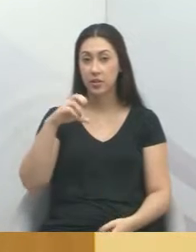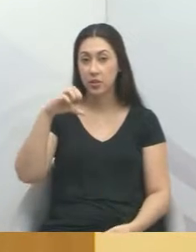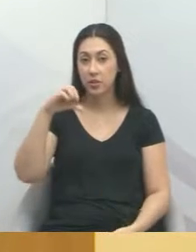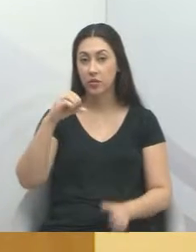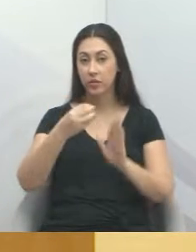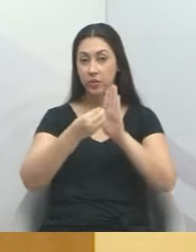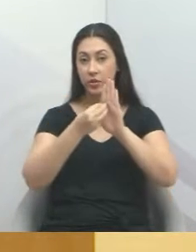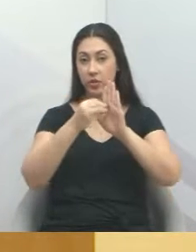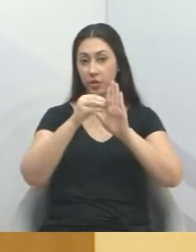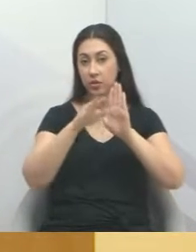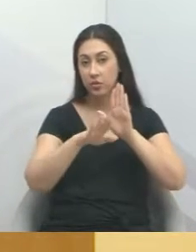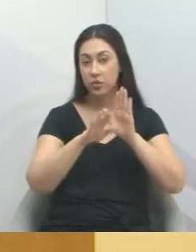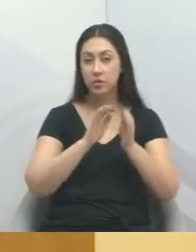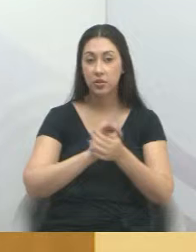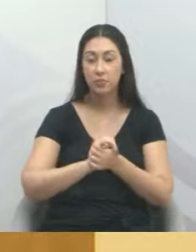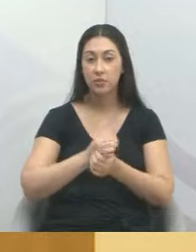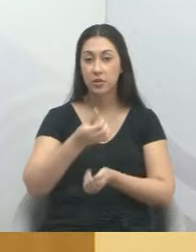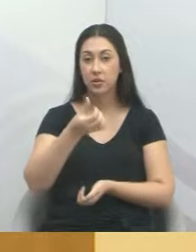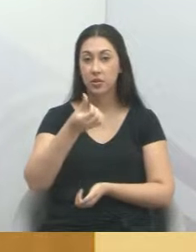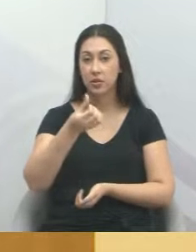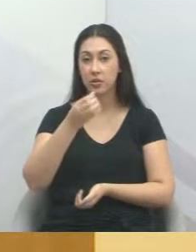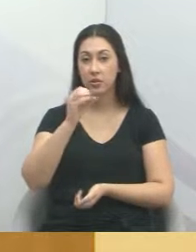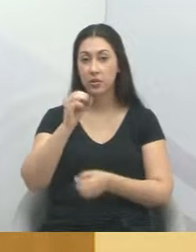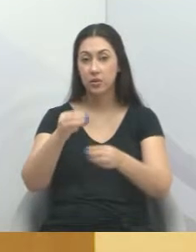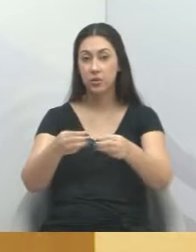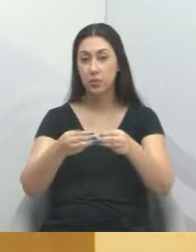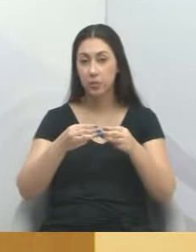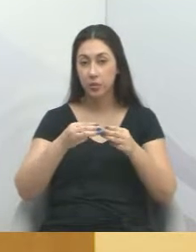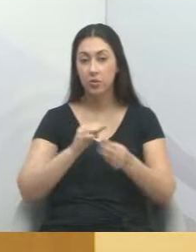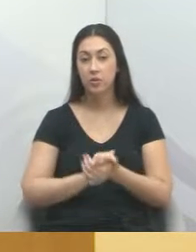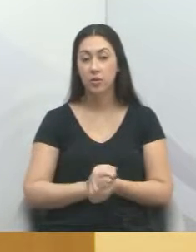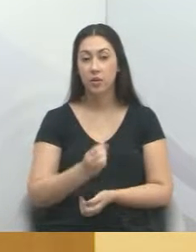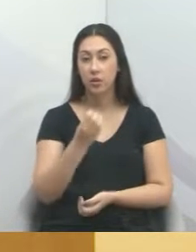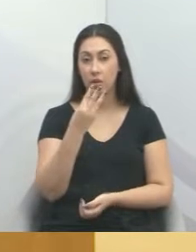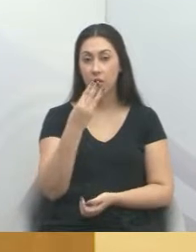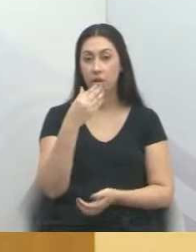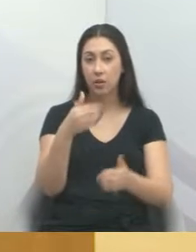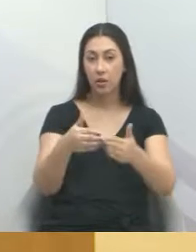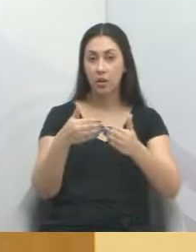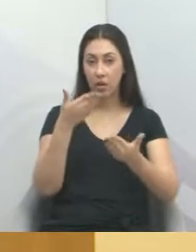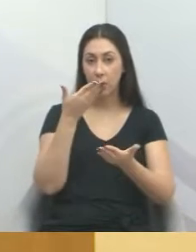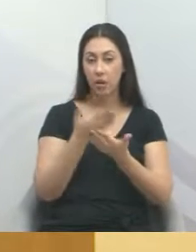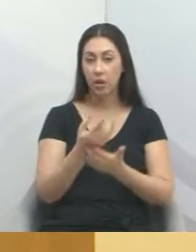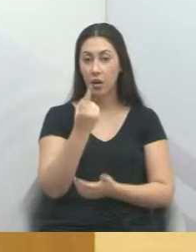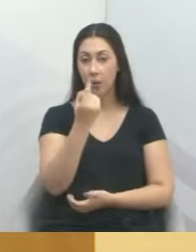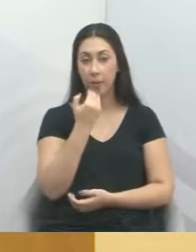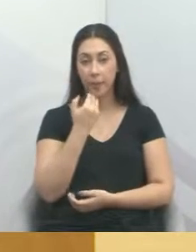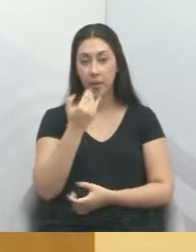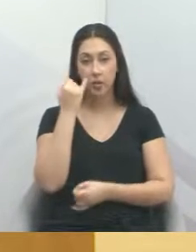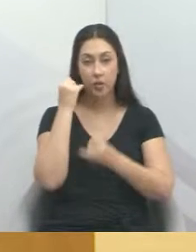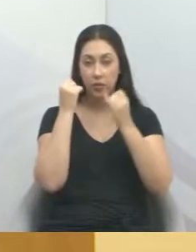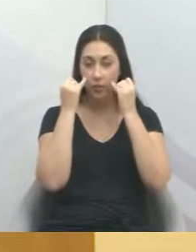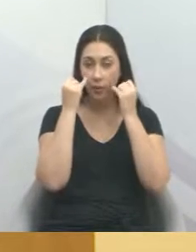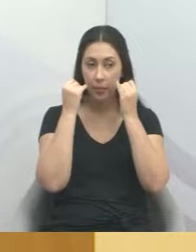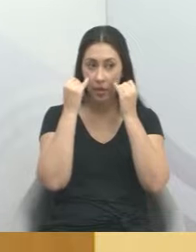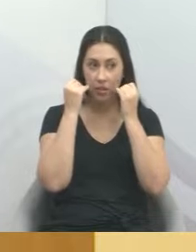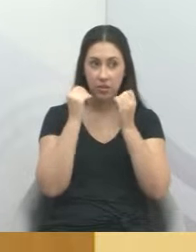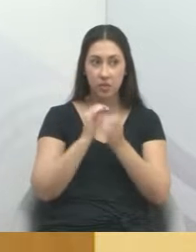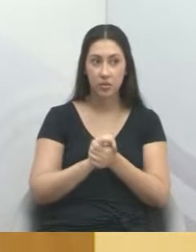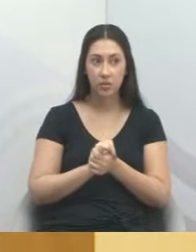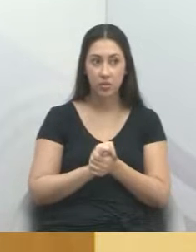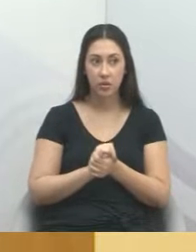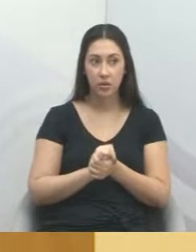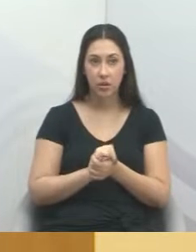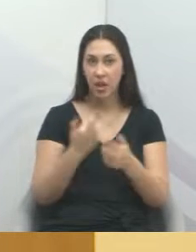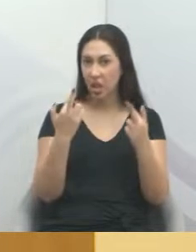indicações, 60 emoções, 3 requerimentos e 1 pedido de informação. Nenhuma